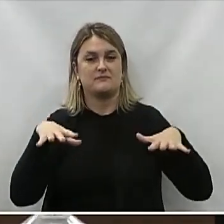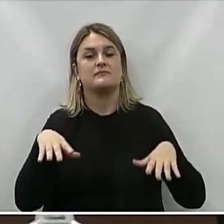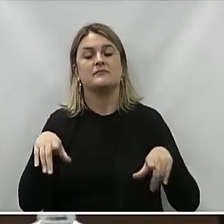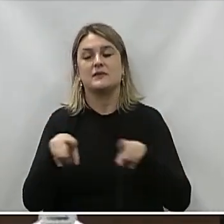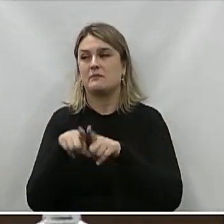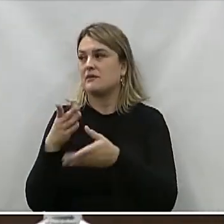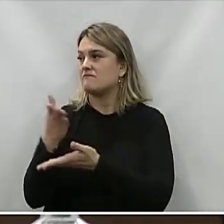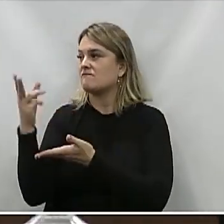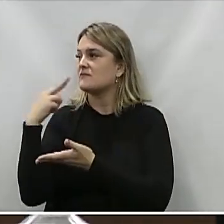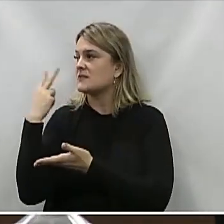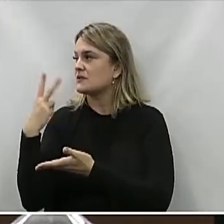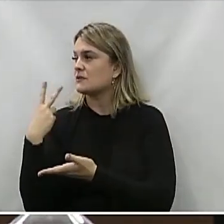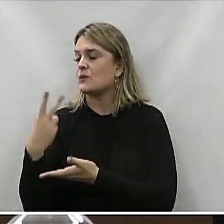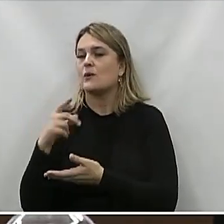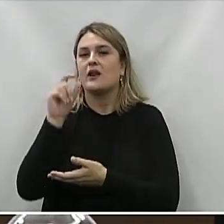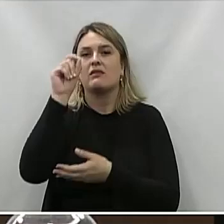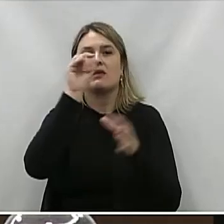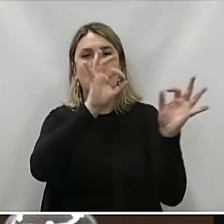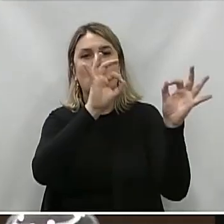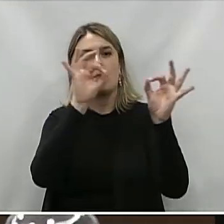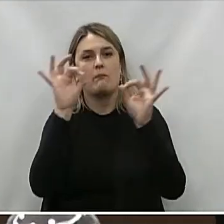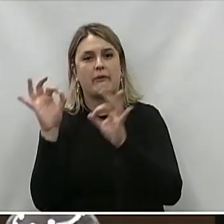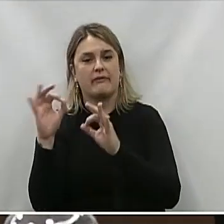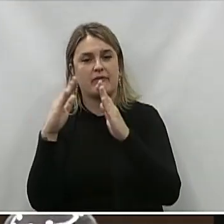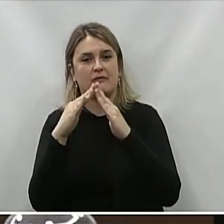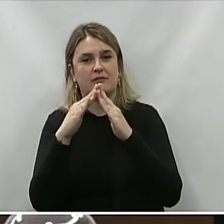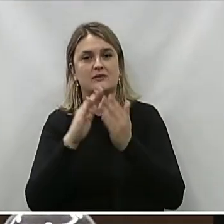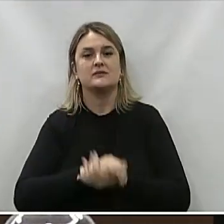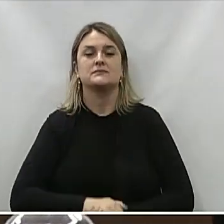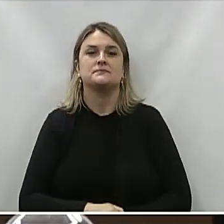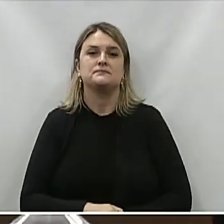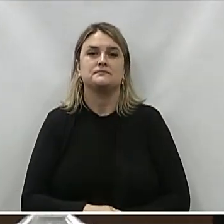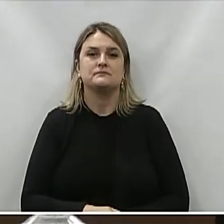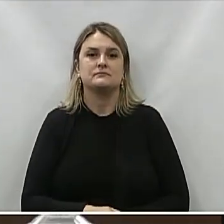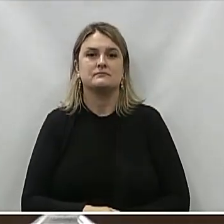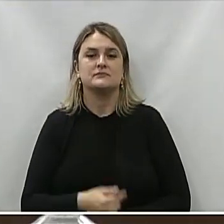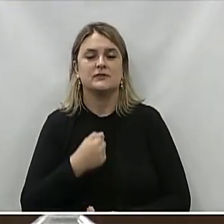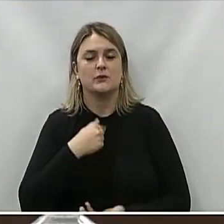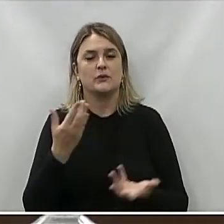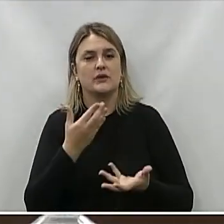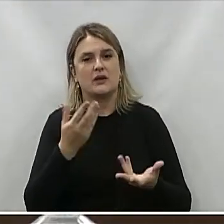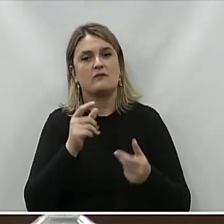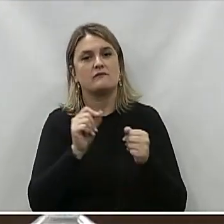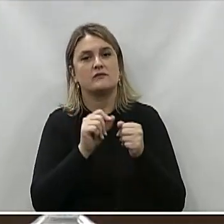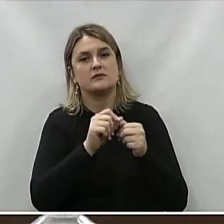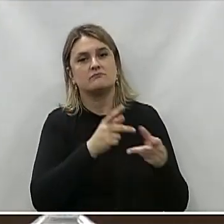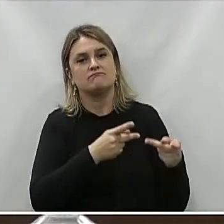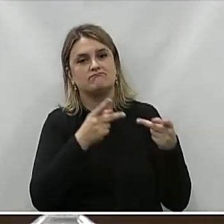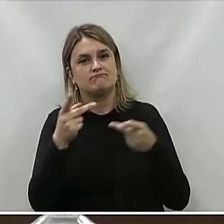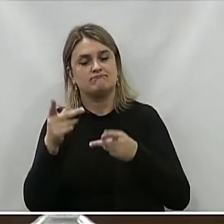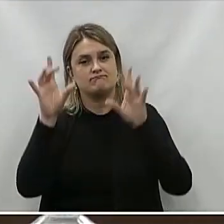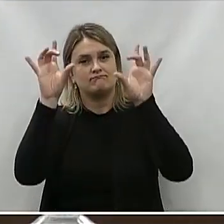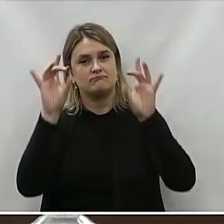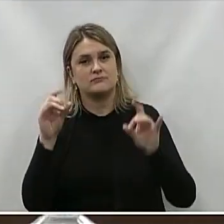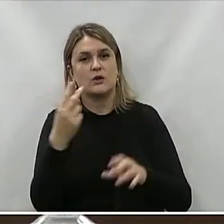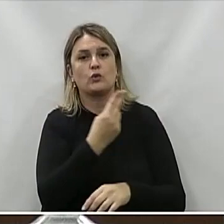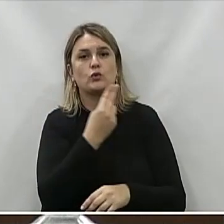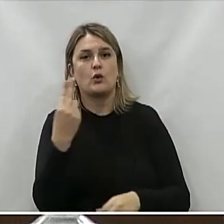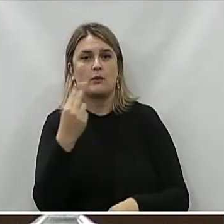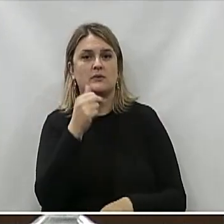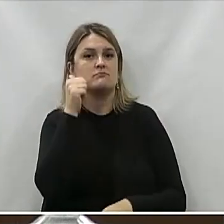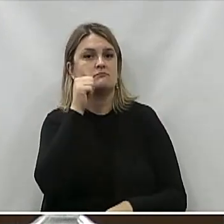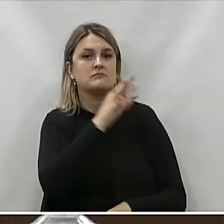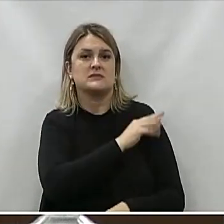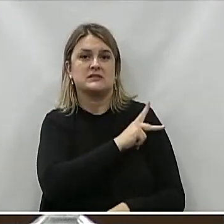Meus nobres colegas A todos que nos assistem De suas casas Eu quero fazer um convite Em nome da presidente